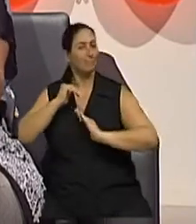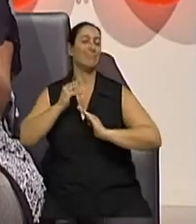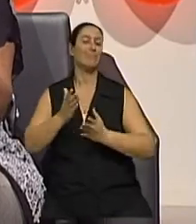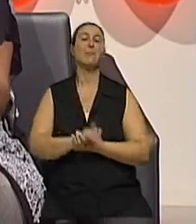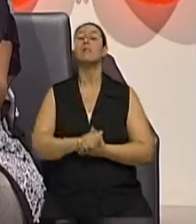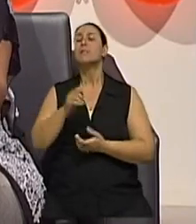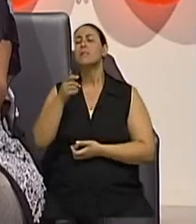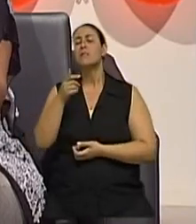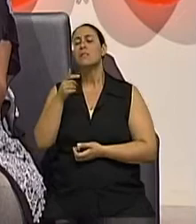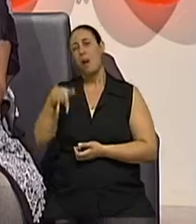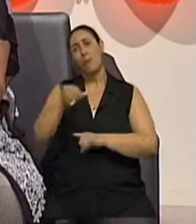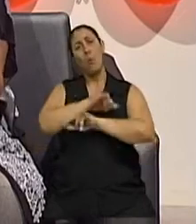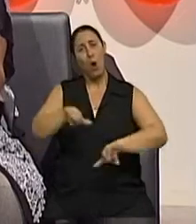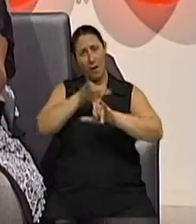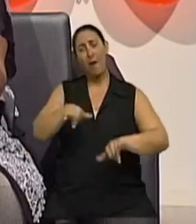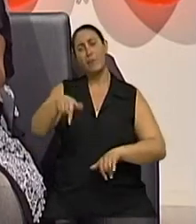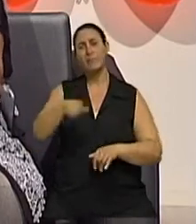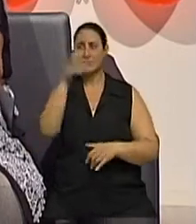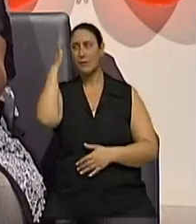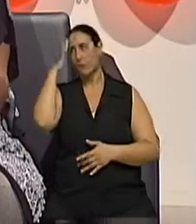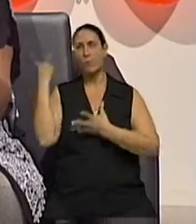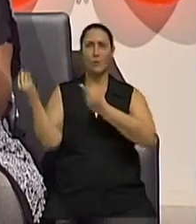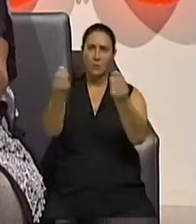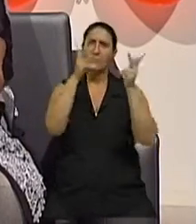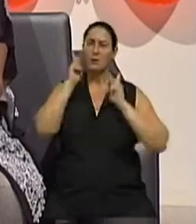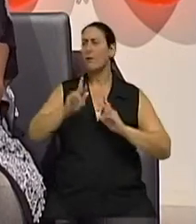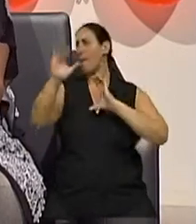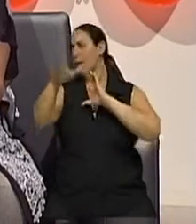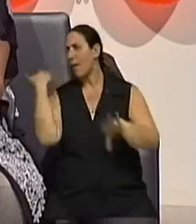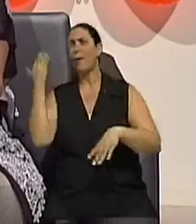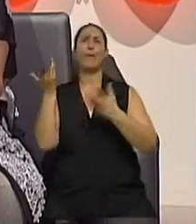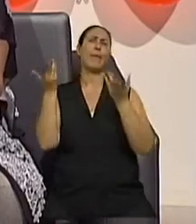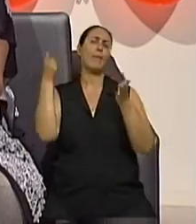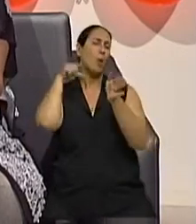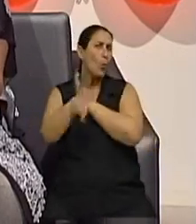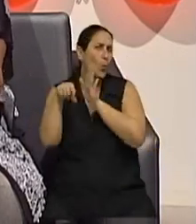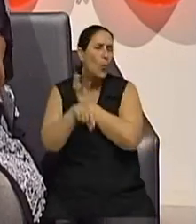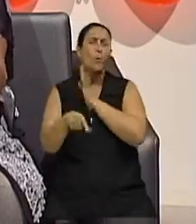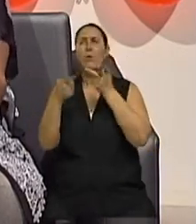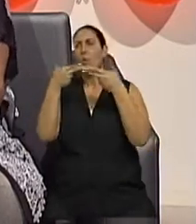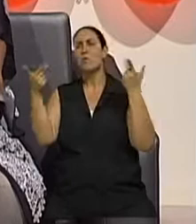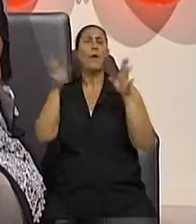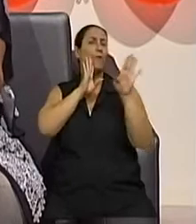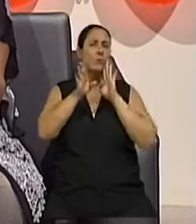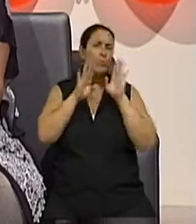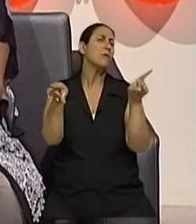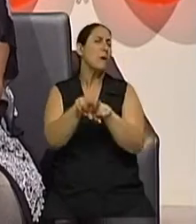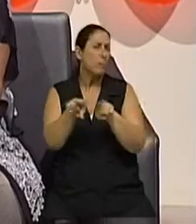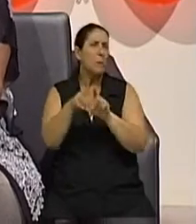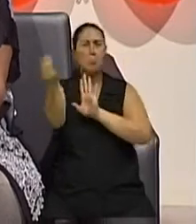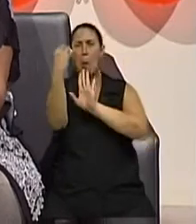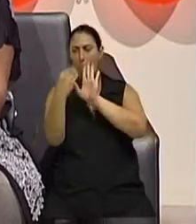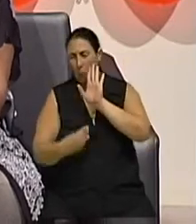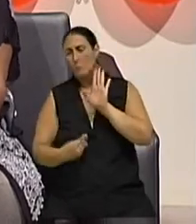num programa como esse, né? Que as pessoas estão nos vendo e que depois mandam um e-mail, se comunicam com a gente pelo Facebook também, que o nosso programa